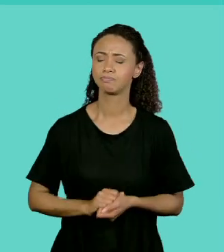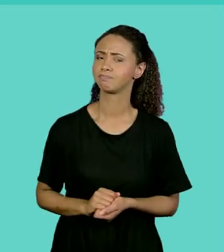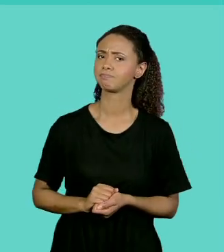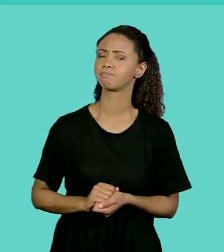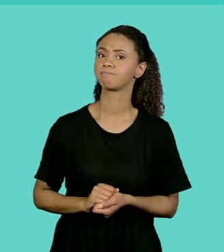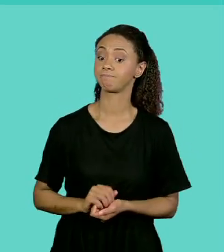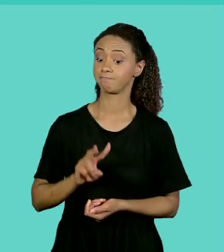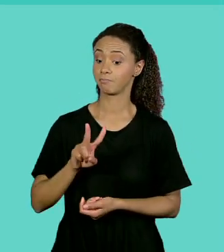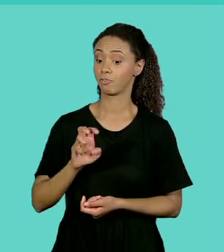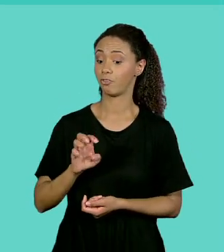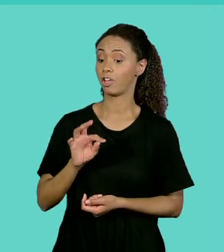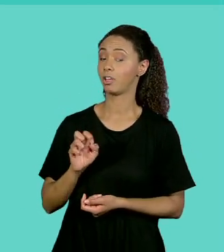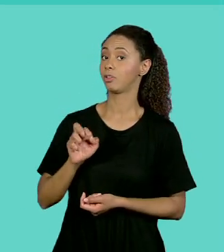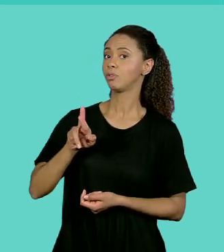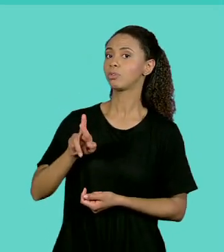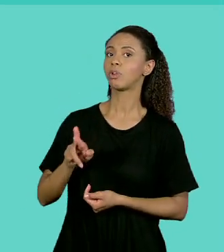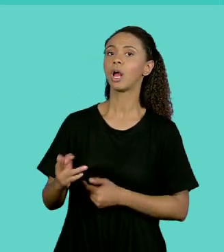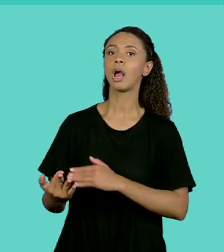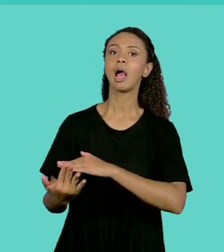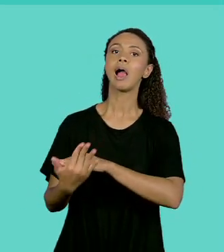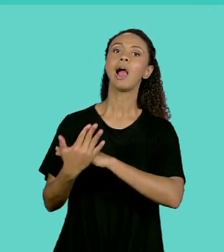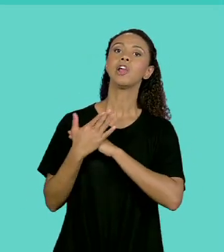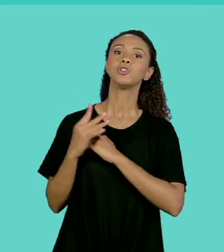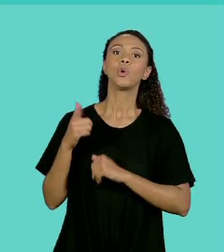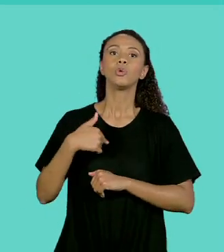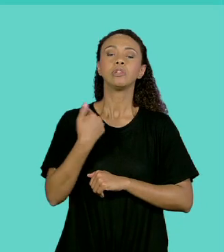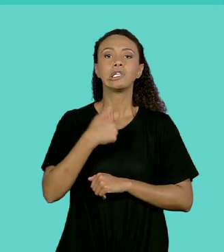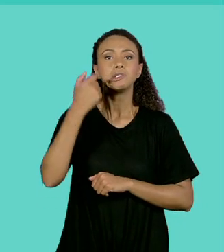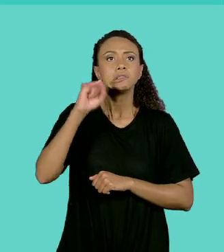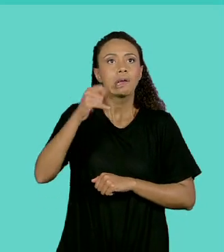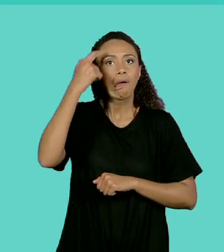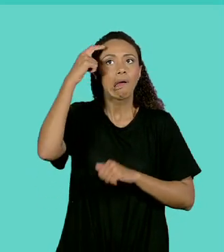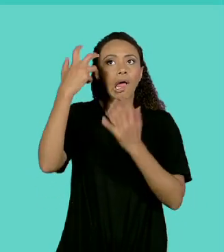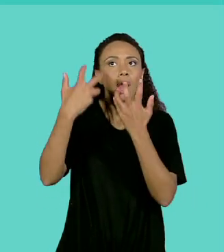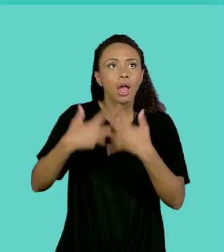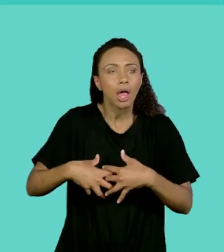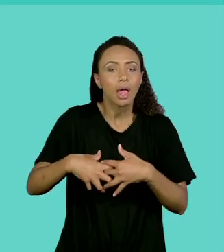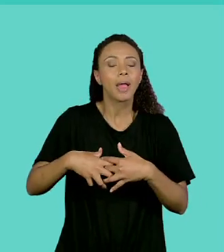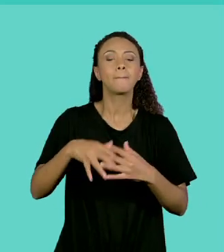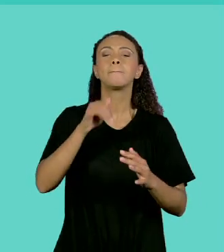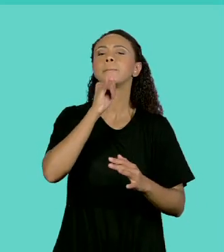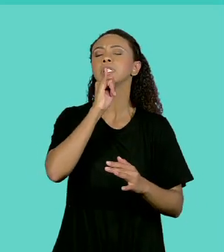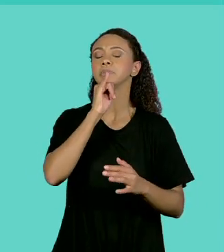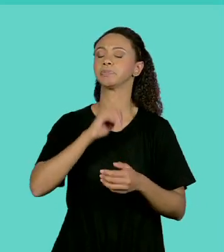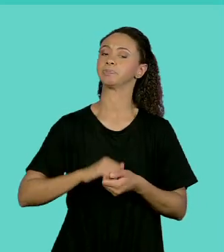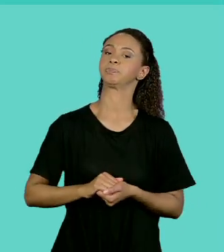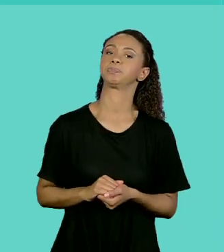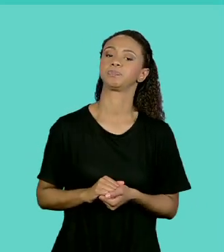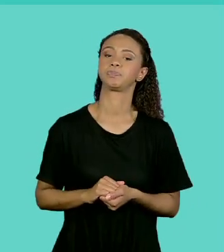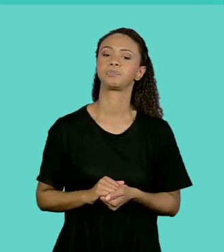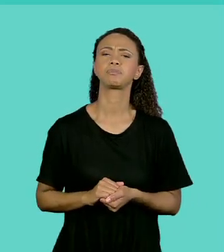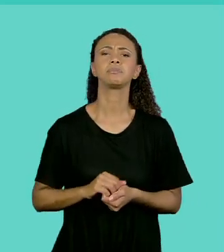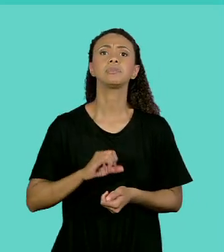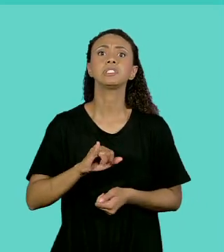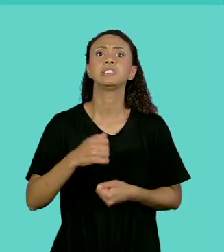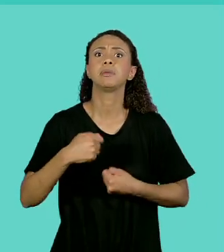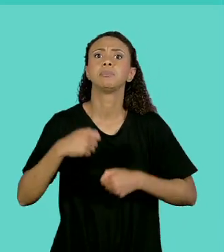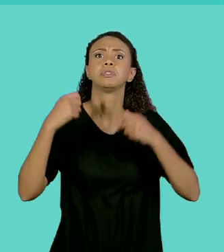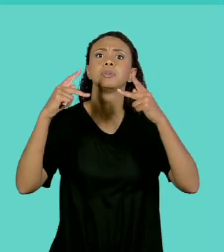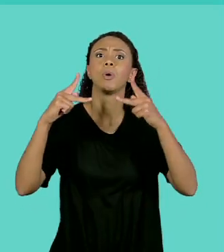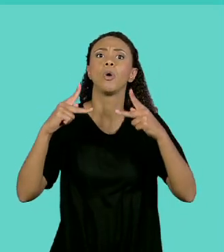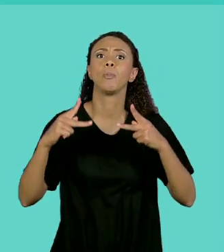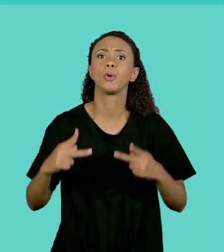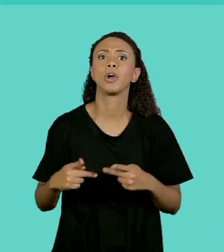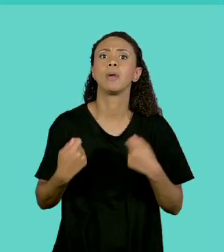num trabalho muito mais complexo, num uso de variáveis. Um exemplo, se eu precisasse de um programa que registrasse